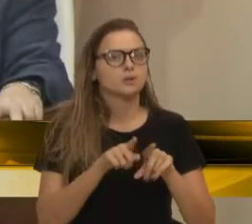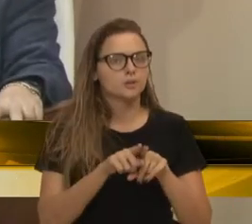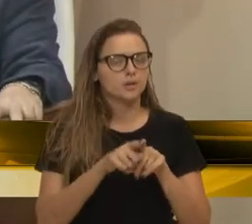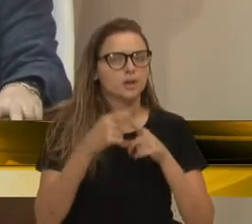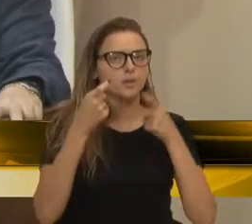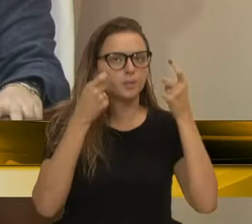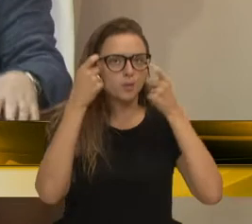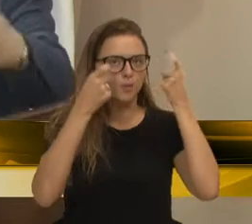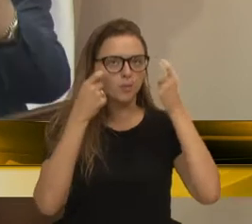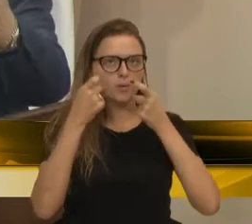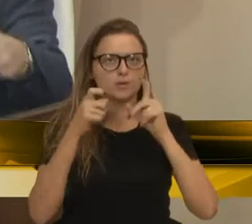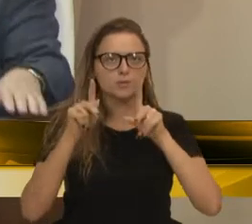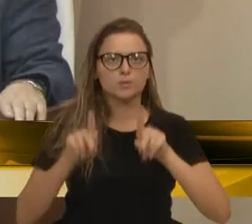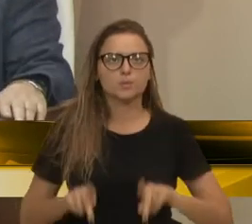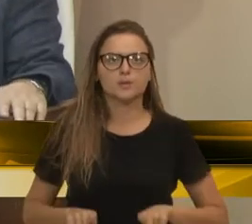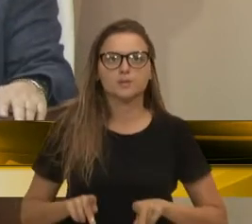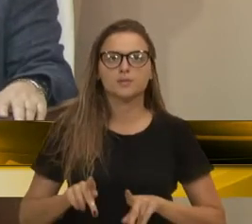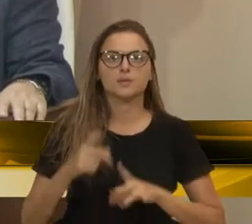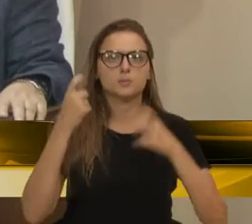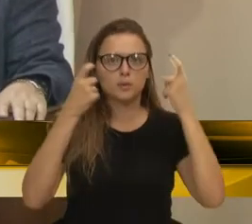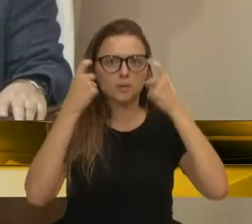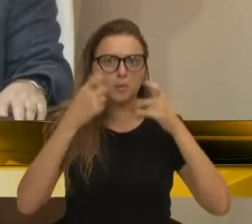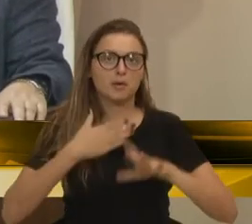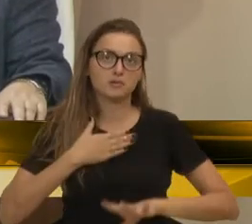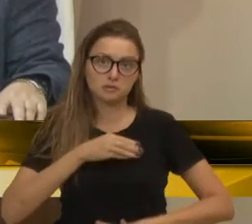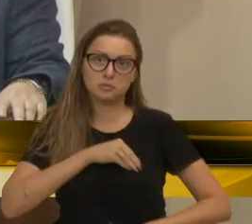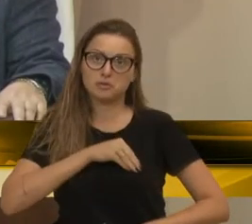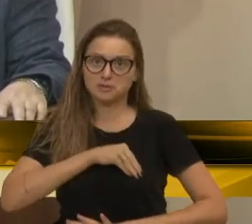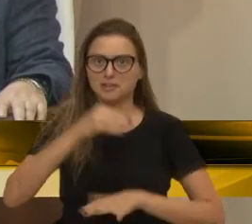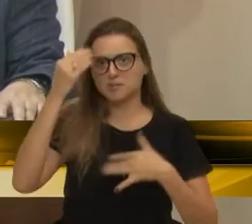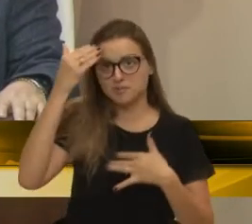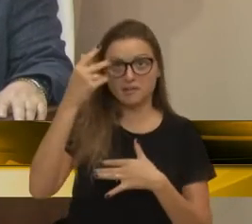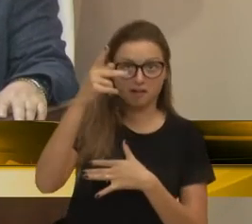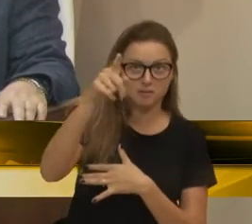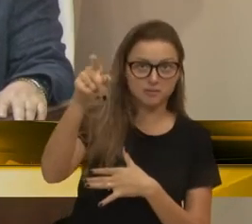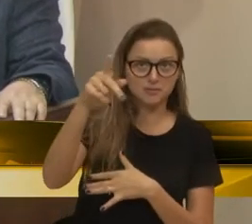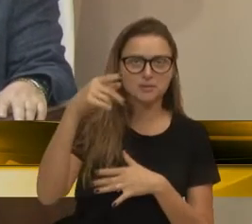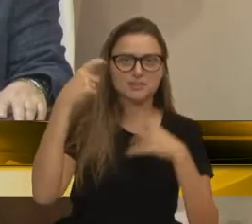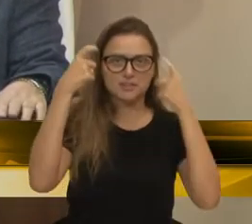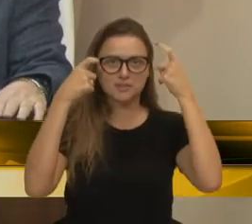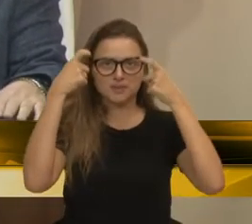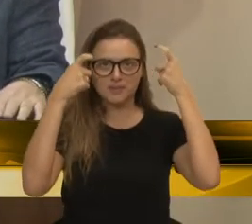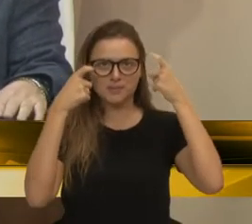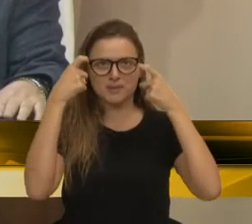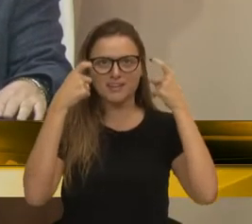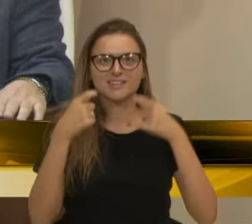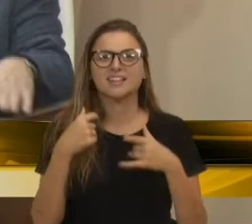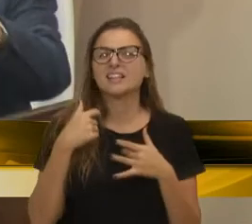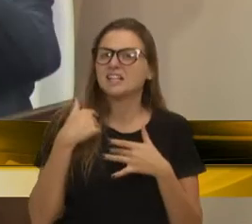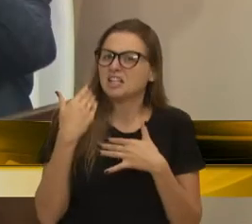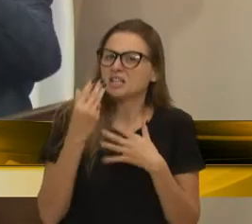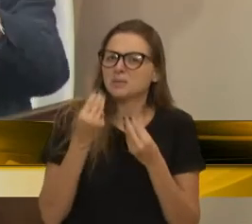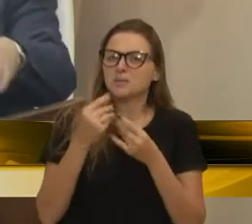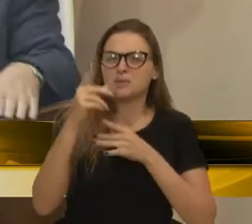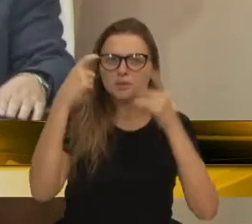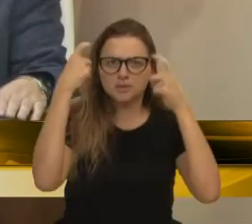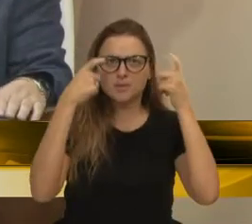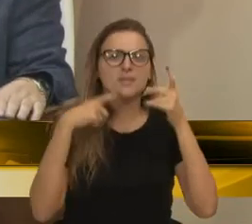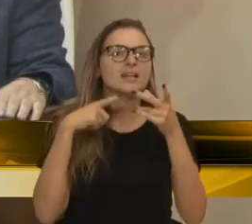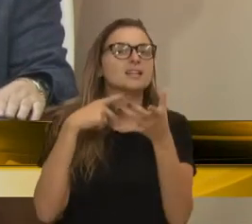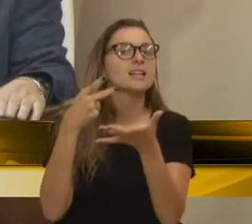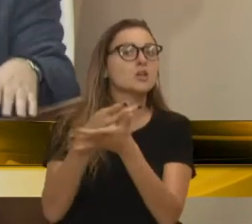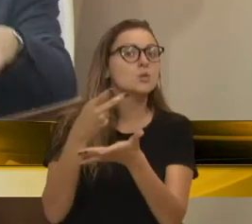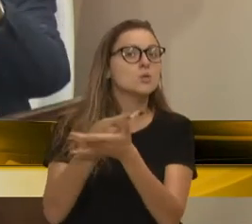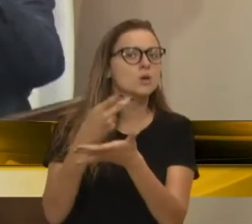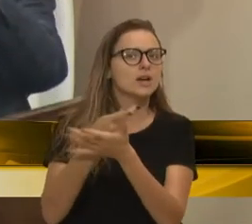de algumas pessoas com o meu salário. Que bom, muito obrigado, agradeço. Fico muito preocupado. Embora tenha um errinho de